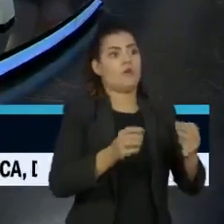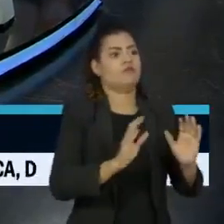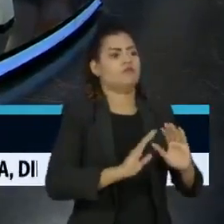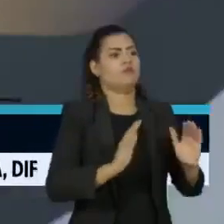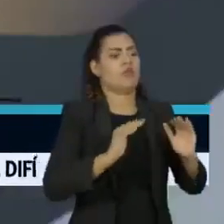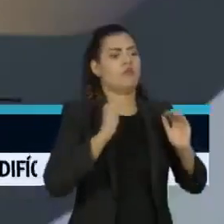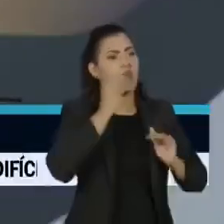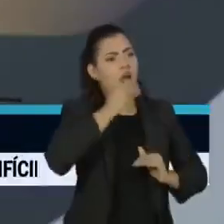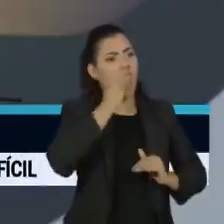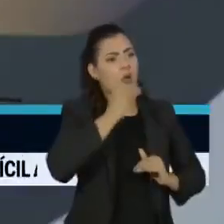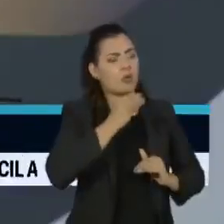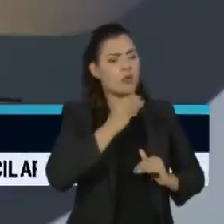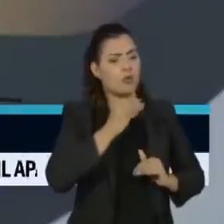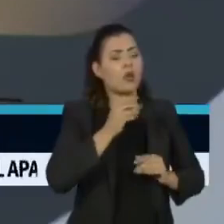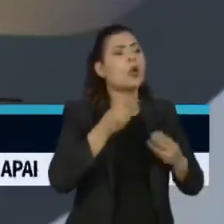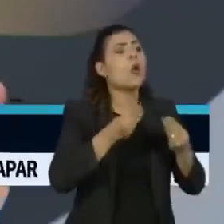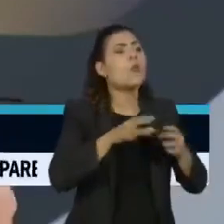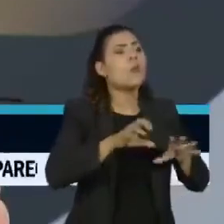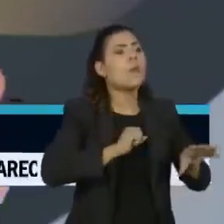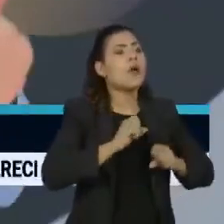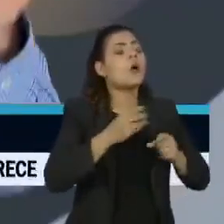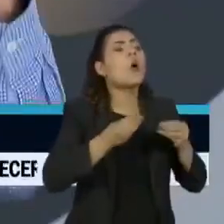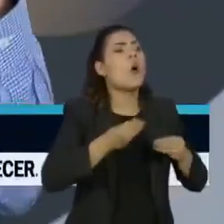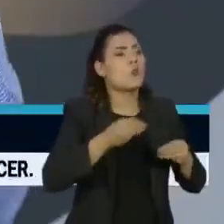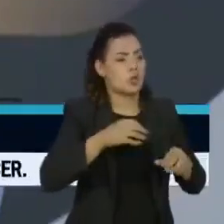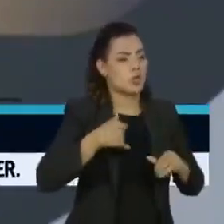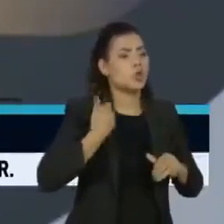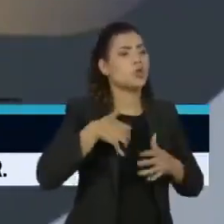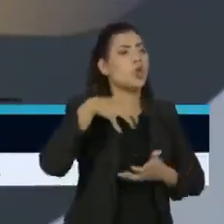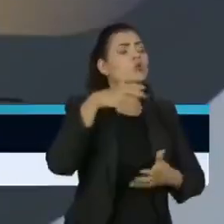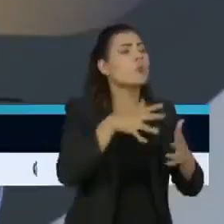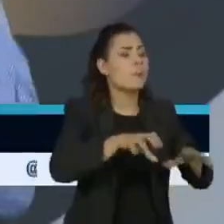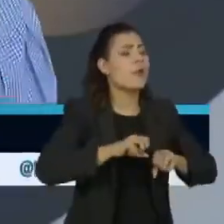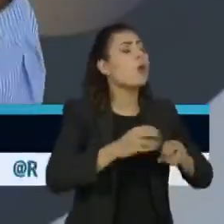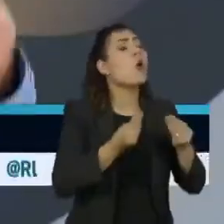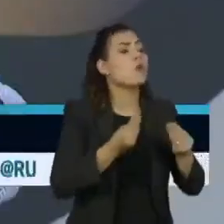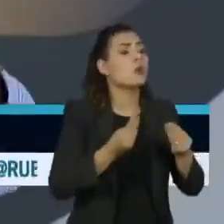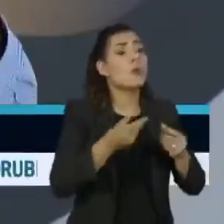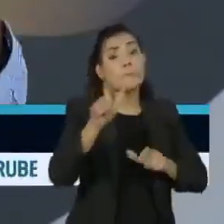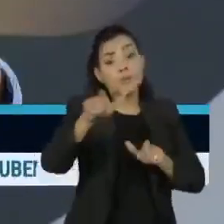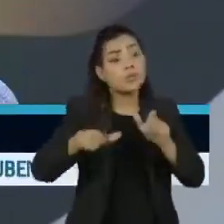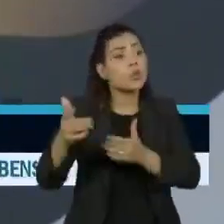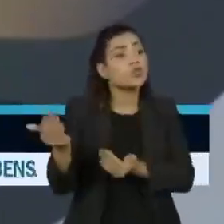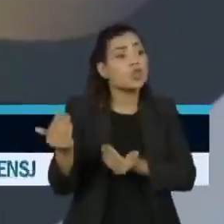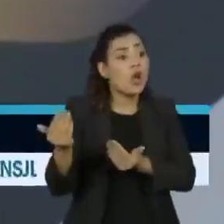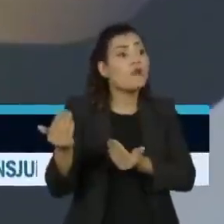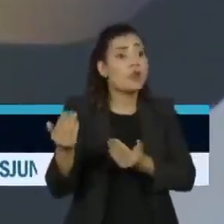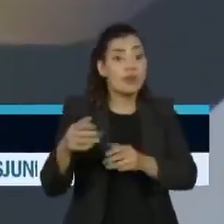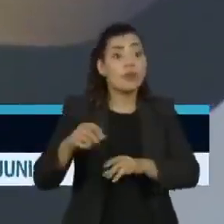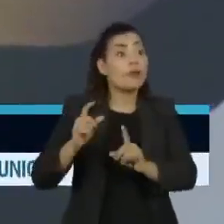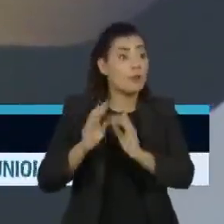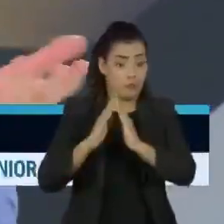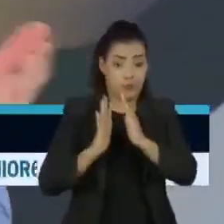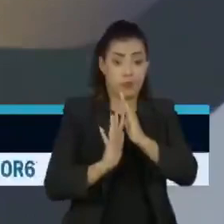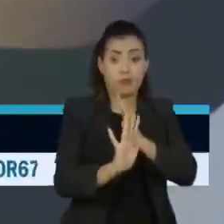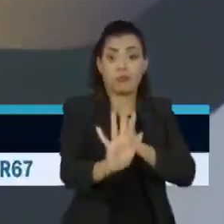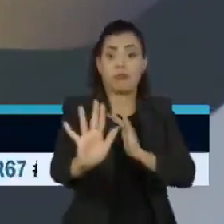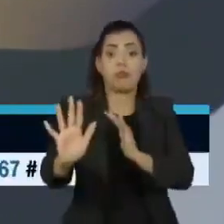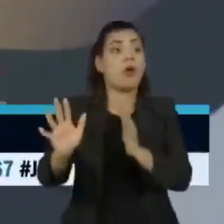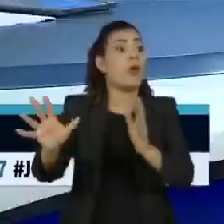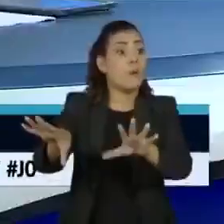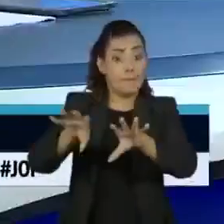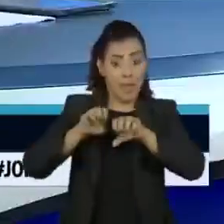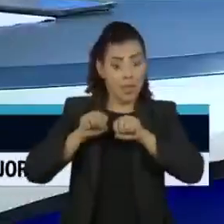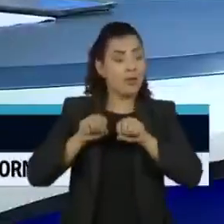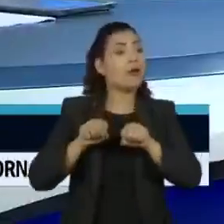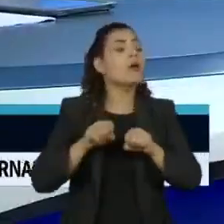onde os idosos se contaminam, são contaminados por pessoas que saem e pegam. Dificilmente o idoso está num